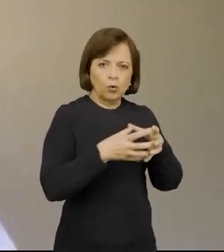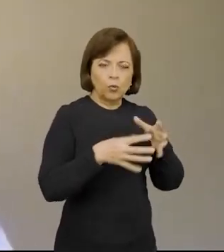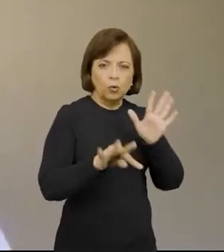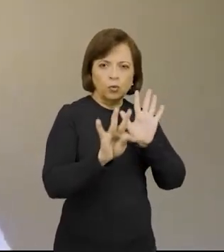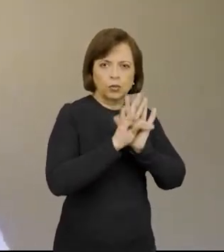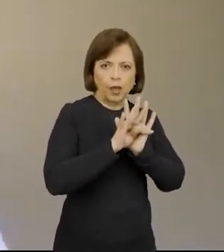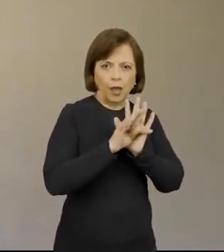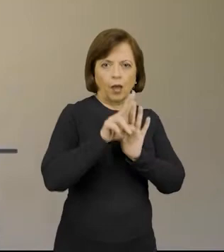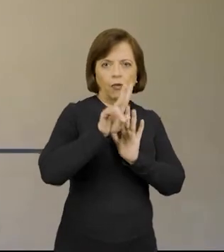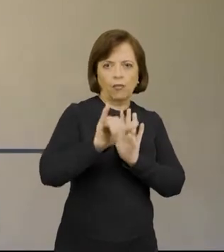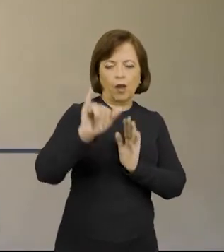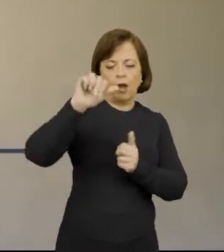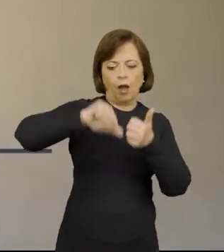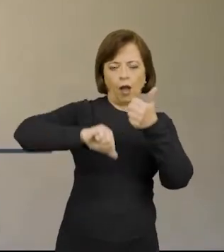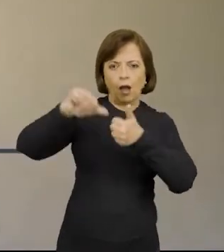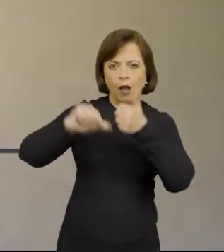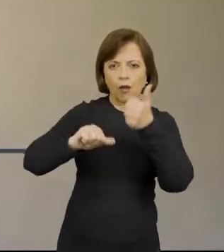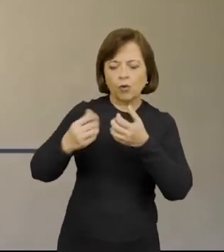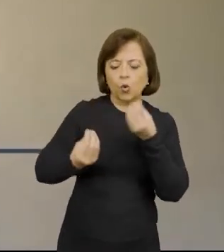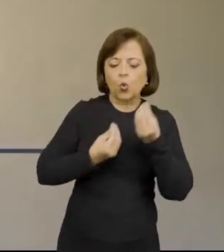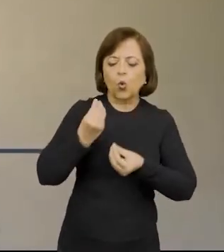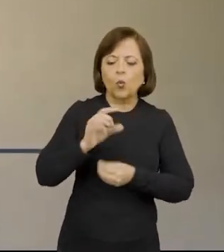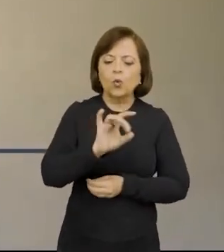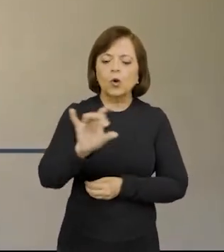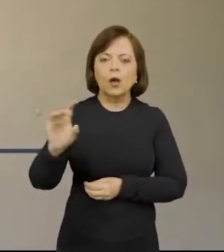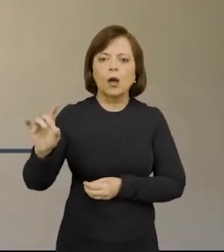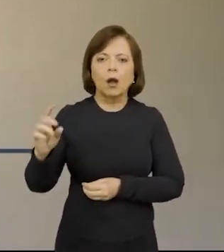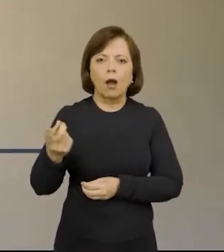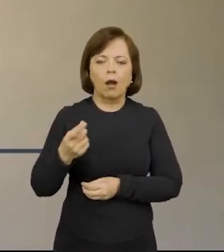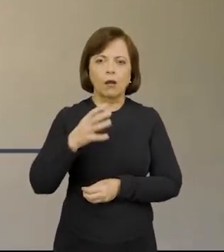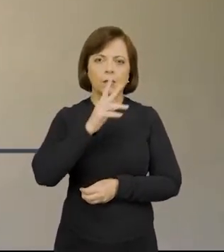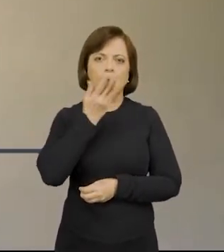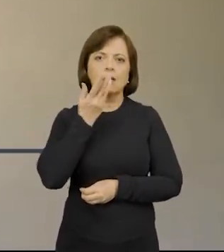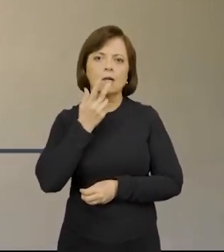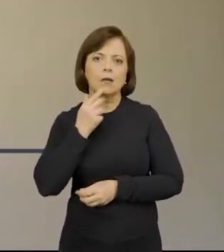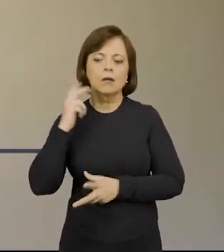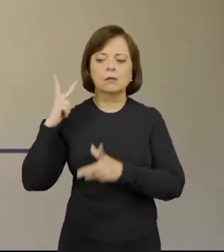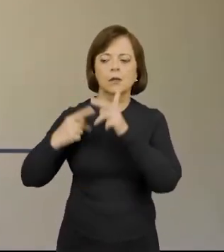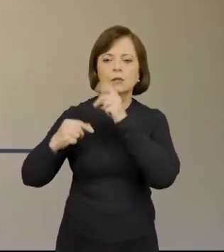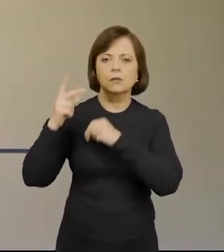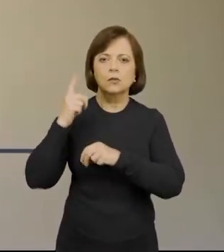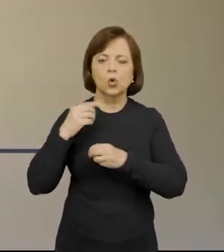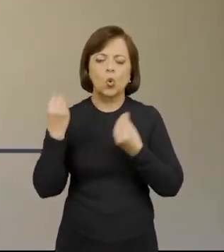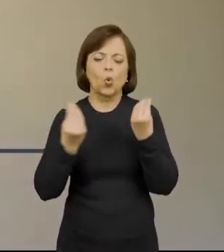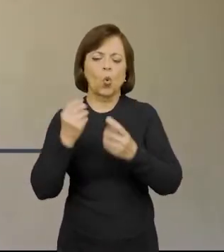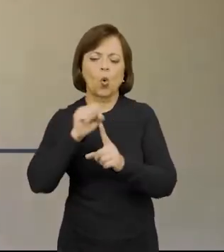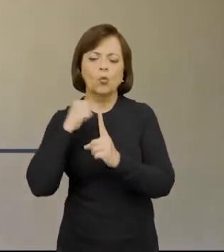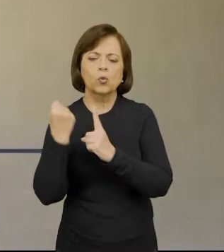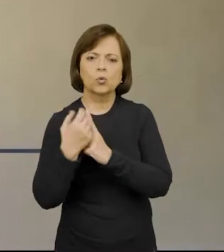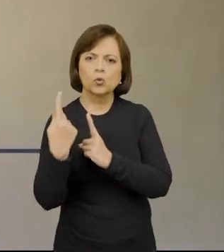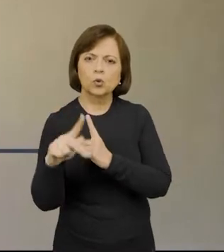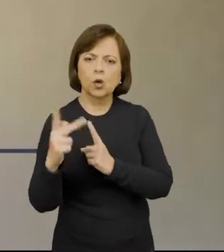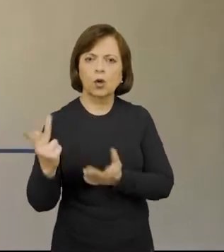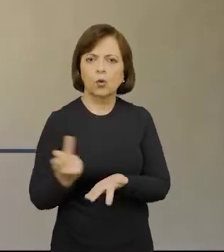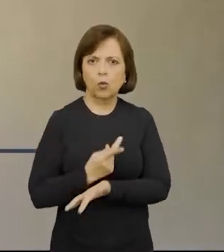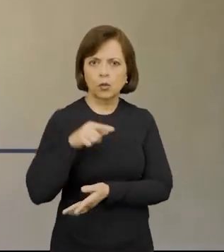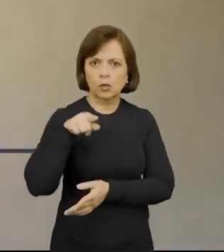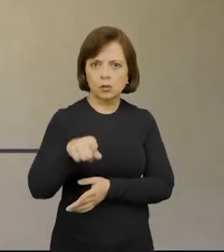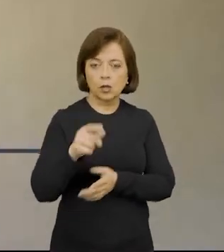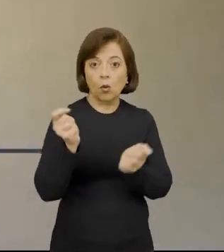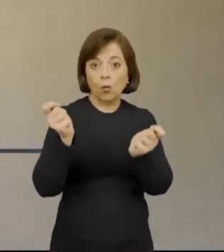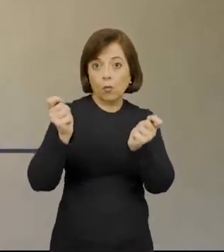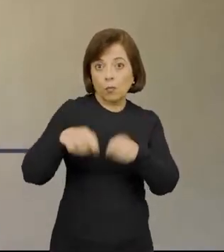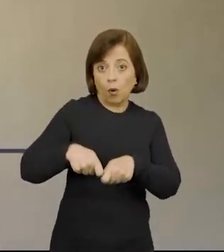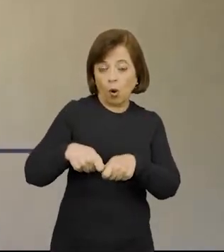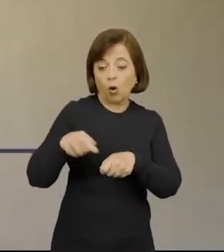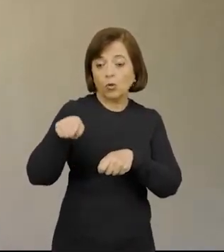que fazem a avaliação da situação de cada criança e adolescente que ingressam no serviço para averiguar se é